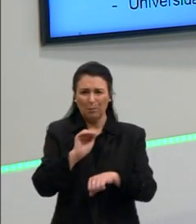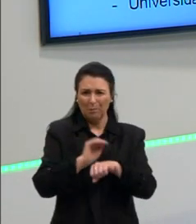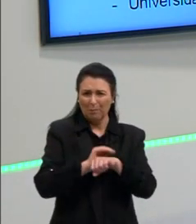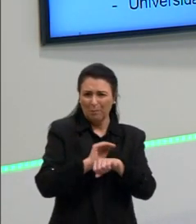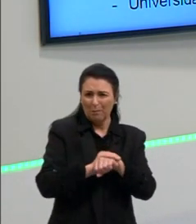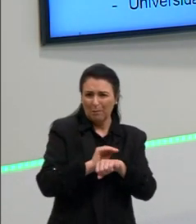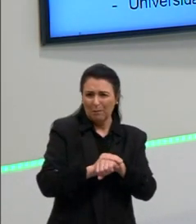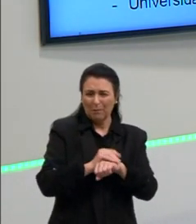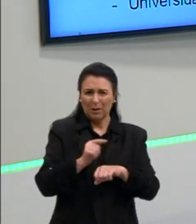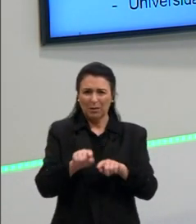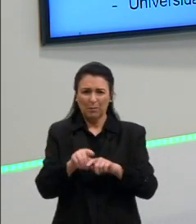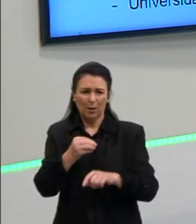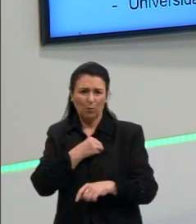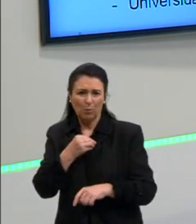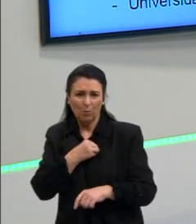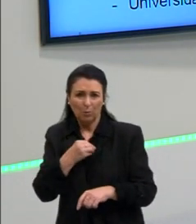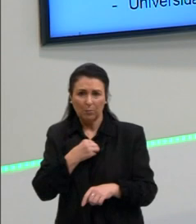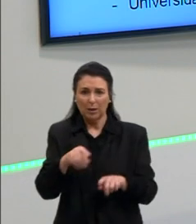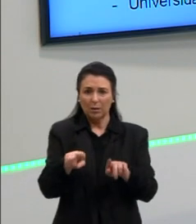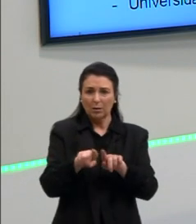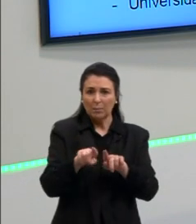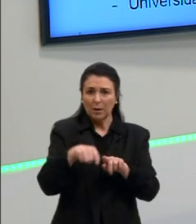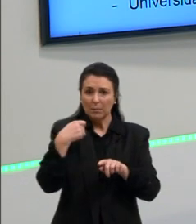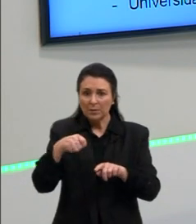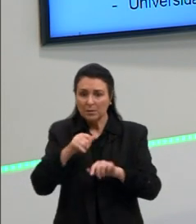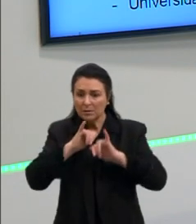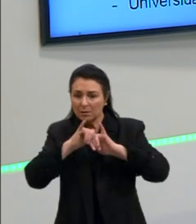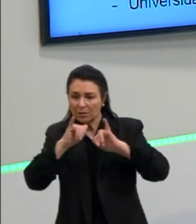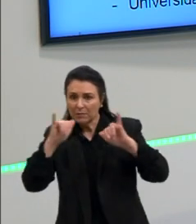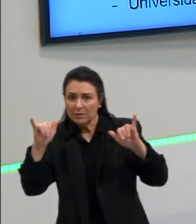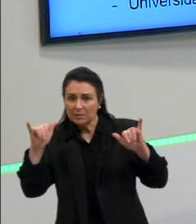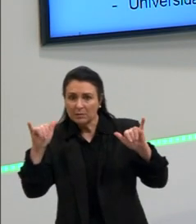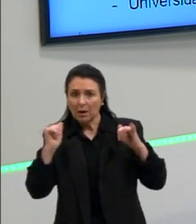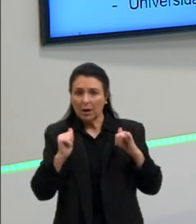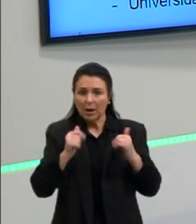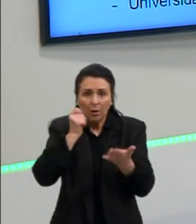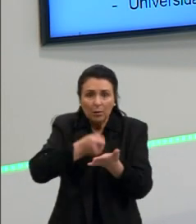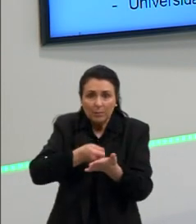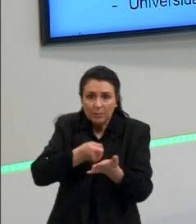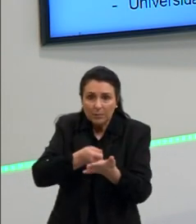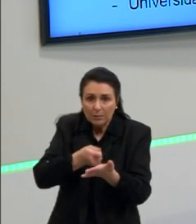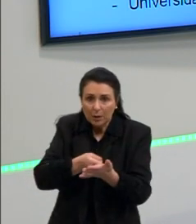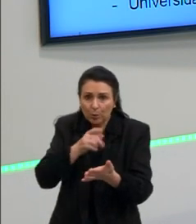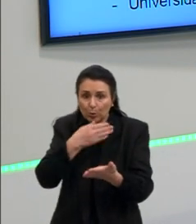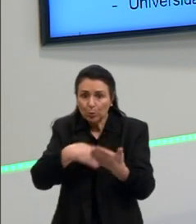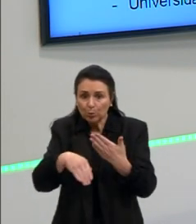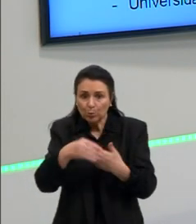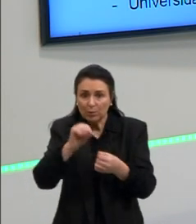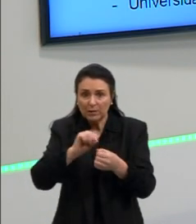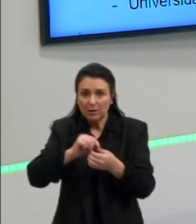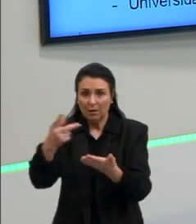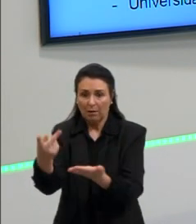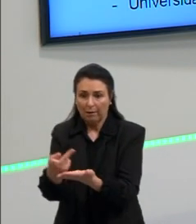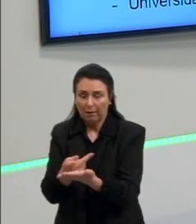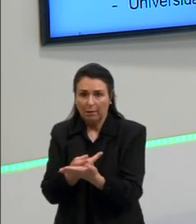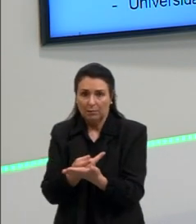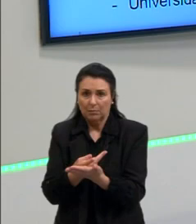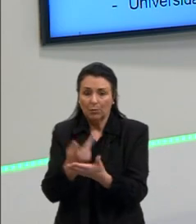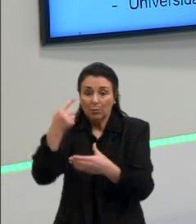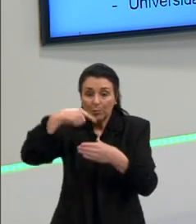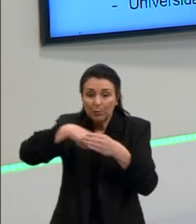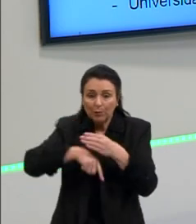instituída a confissão obrigatória, que leva também a aprofundamento dessa mentalidade cristã.